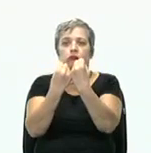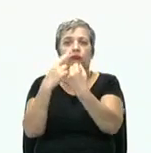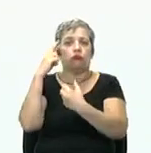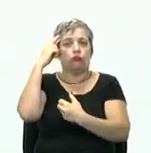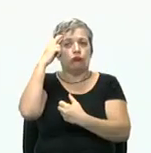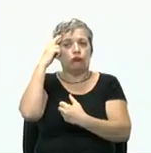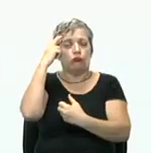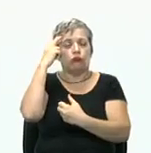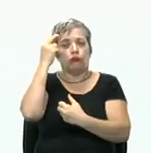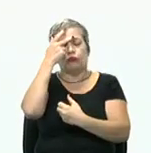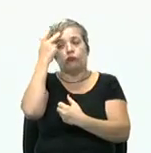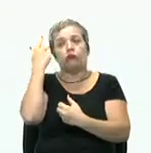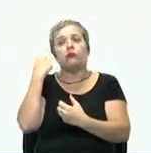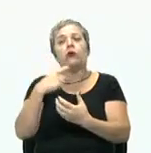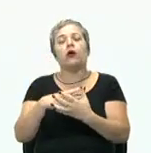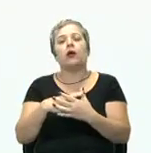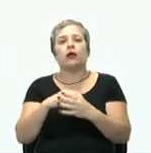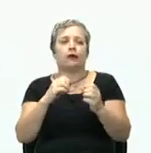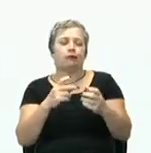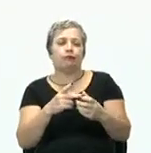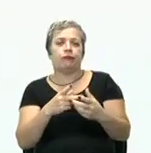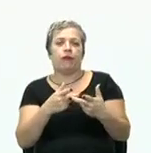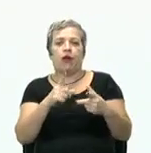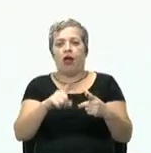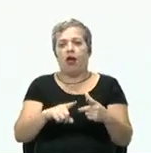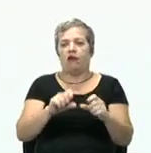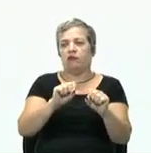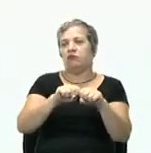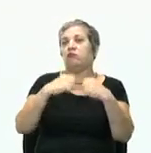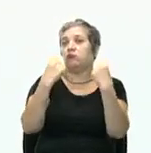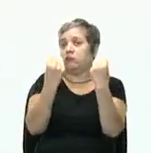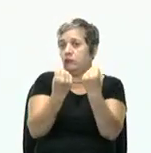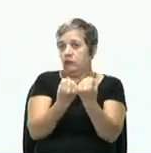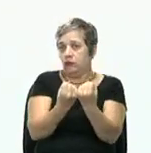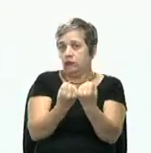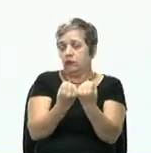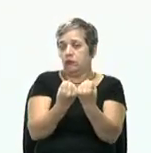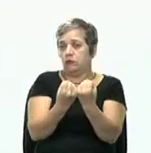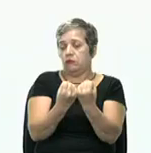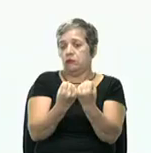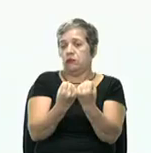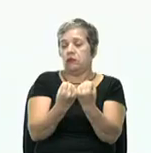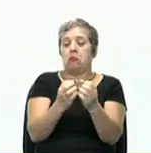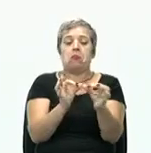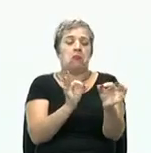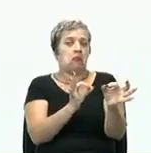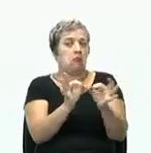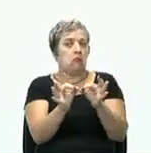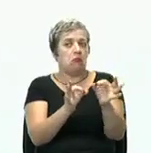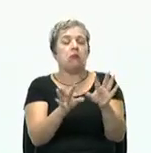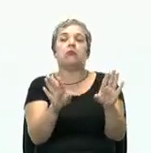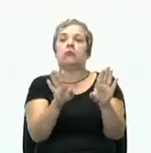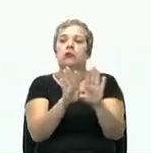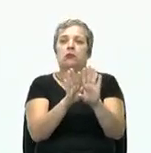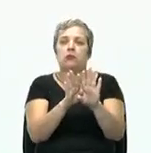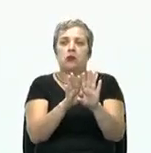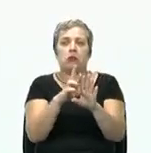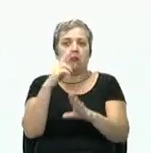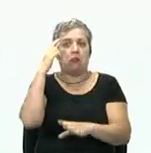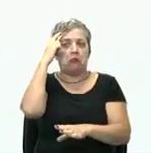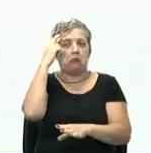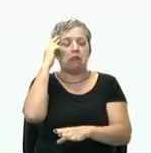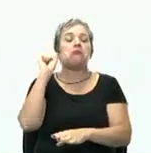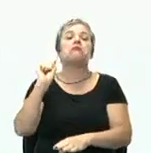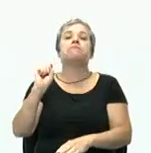organizada. Ah, então eu quero dizer que ela é uma estrutura social, formalmente organizada e também racionalmente.